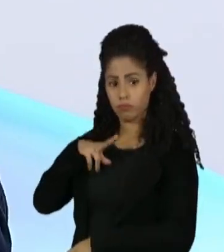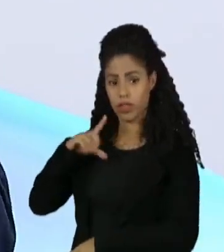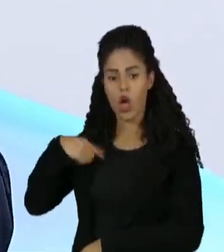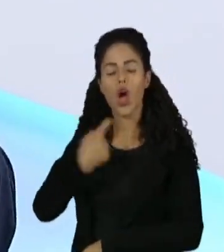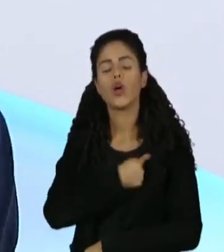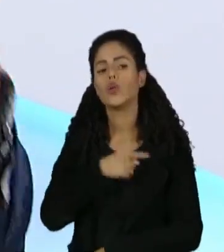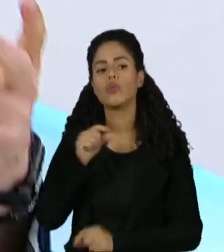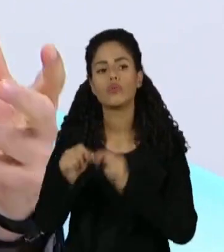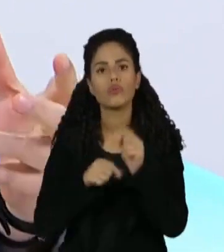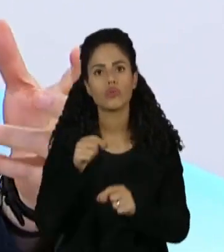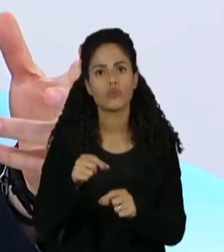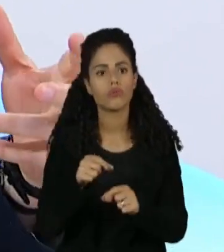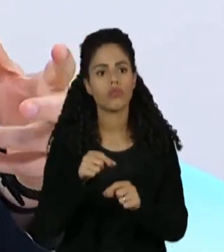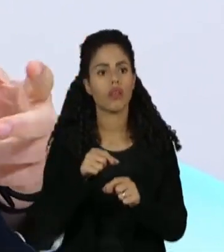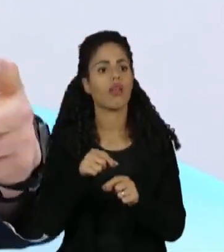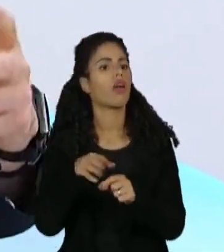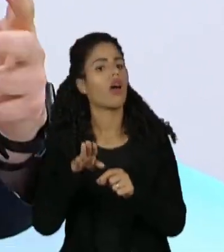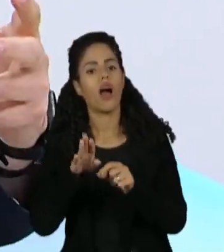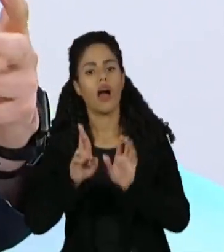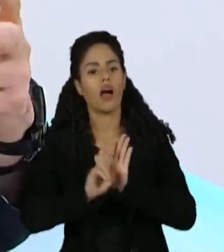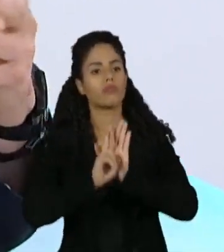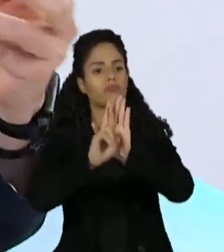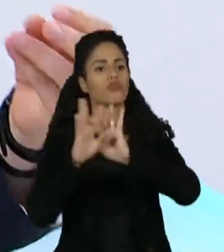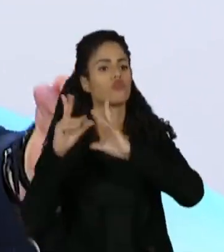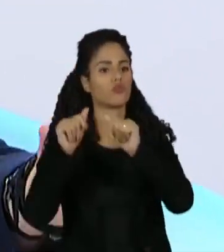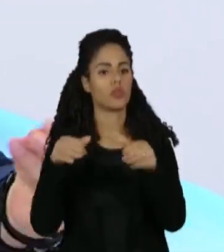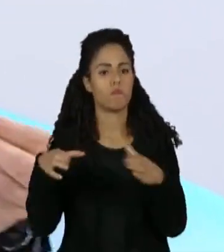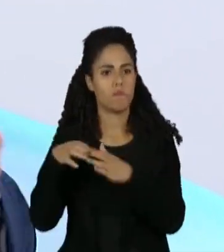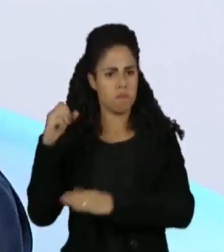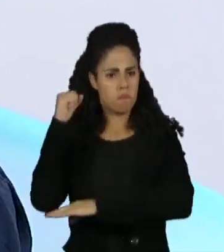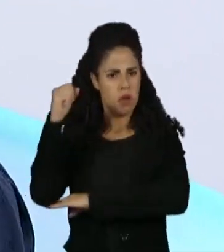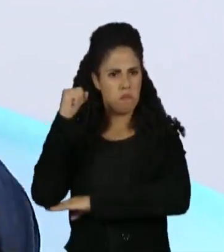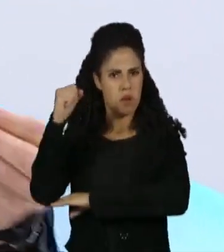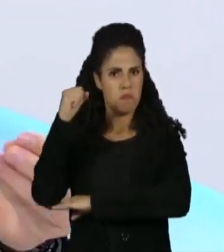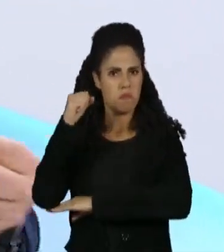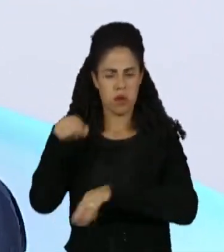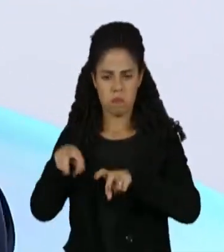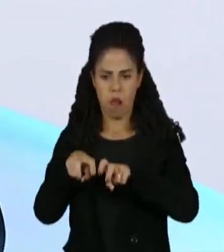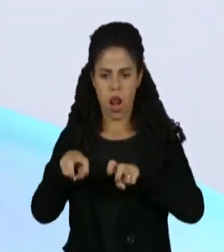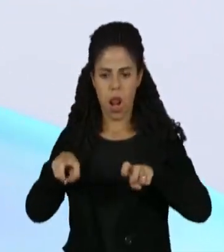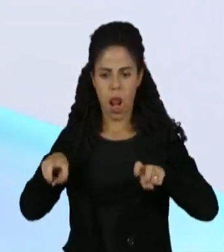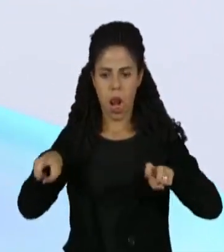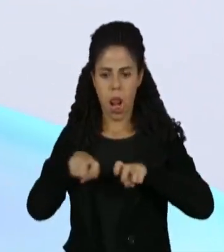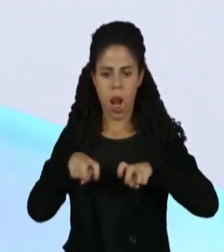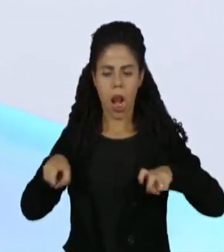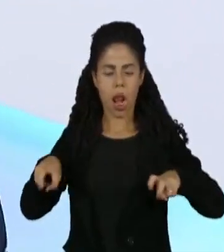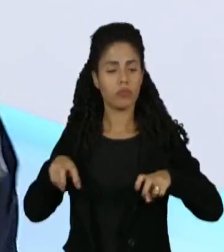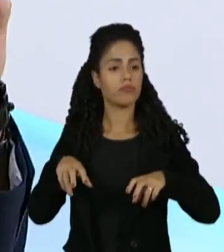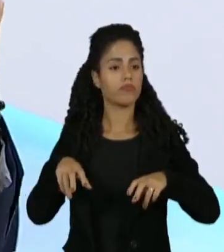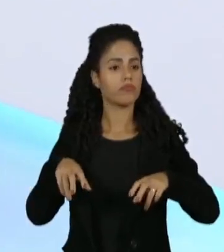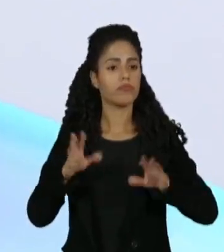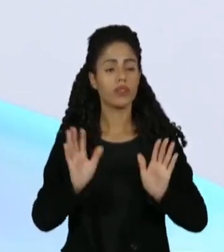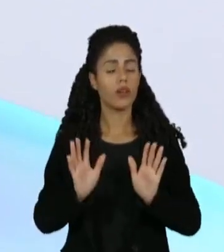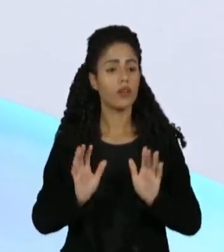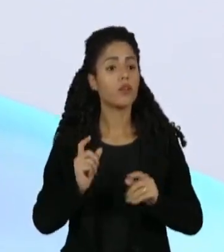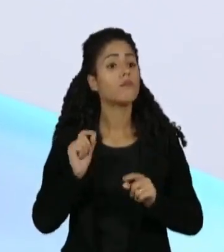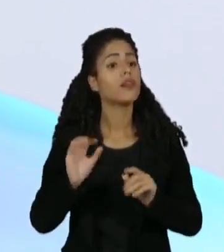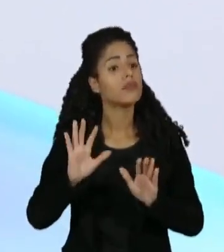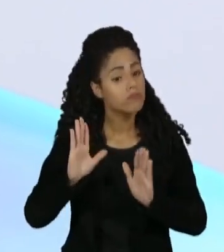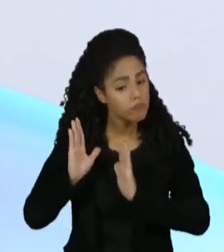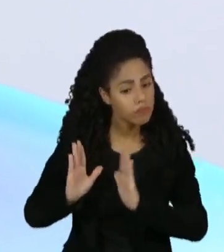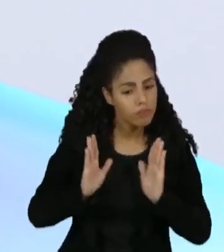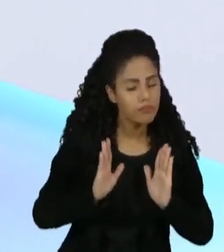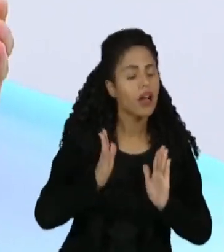nós vamos ouvir uma representatividade do sócio-torcedor poder eleger cadeiras de conselho, mas acredito que esse é um